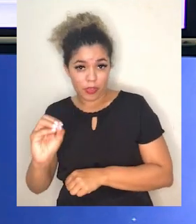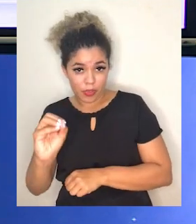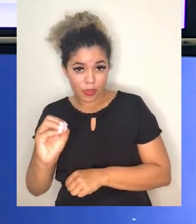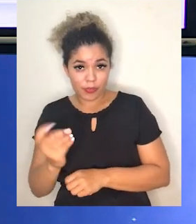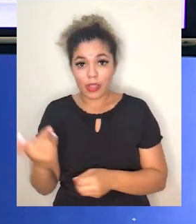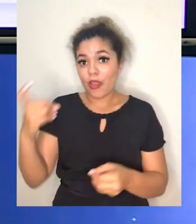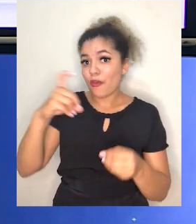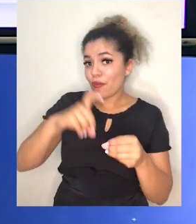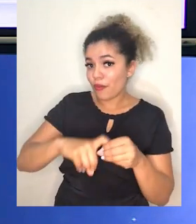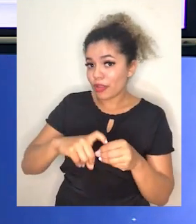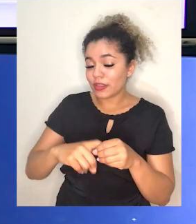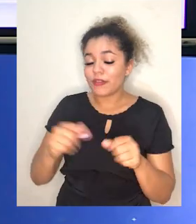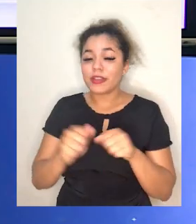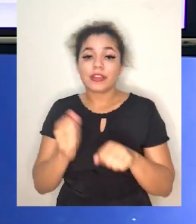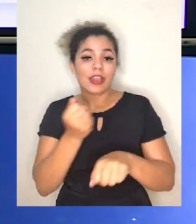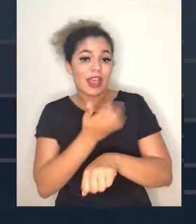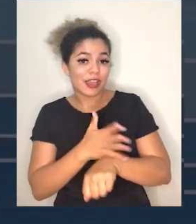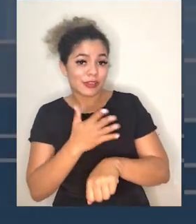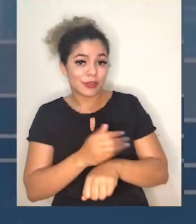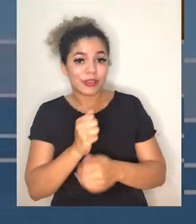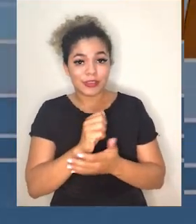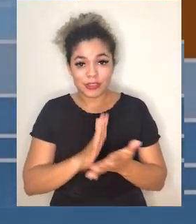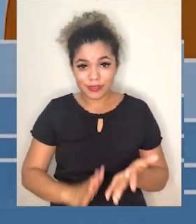Na volta, realizamos alguns exercícios.